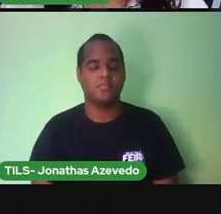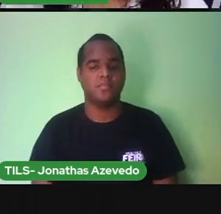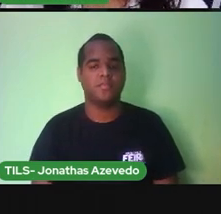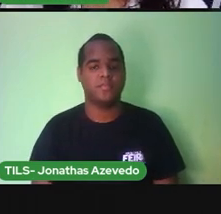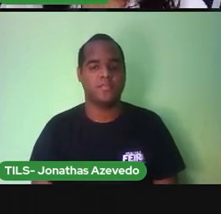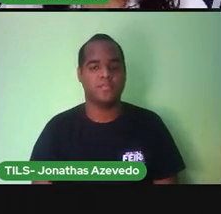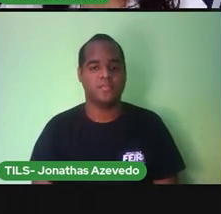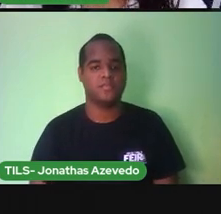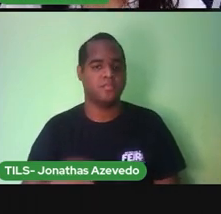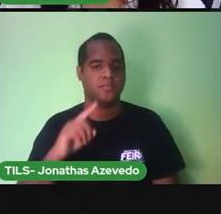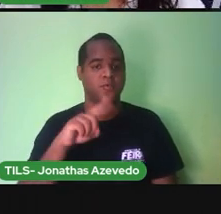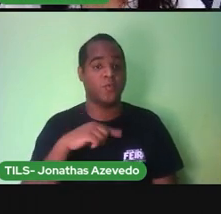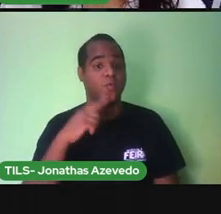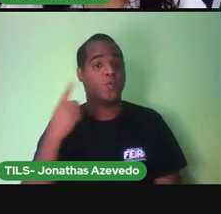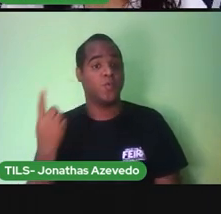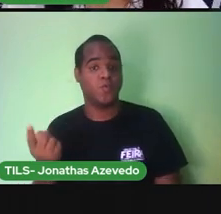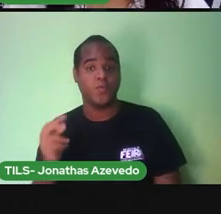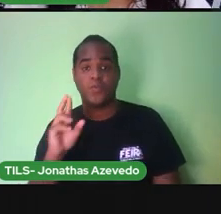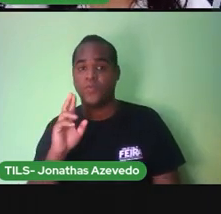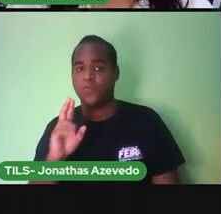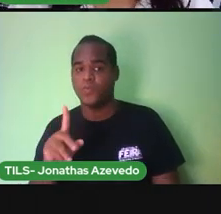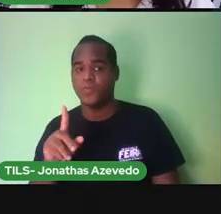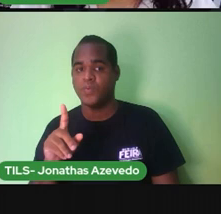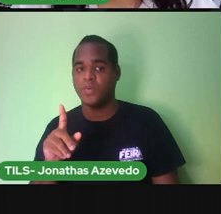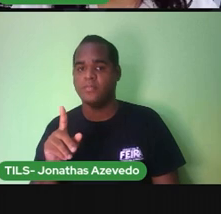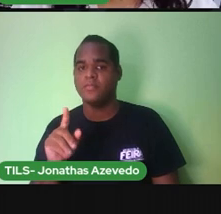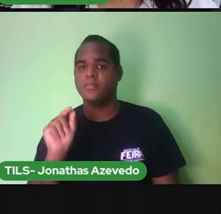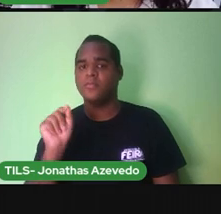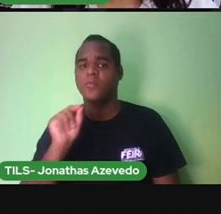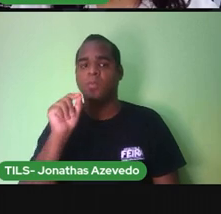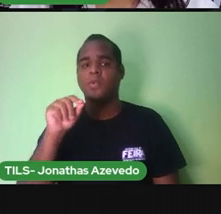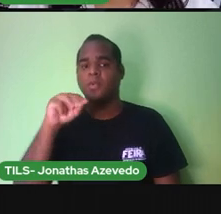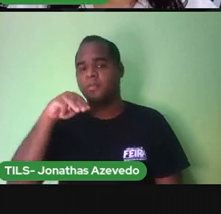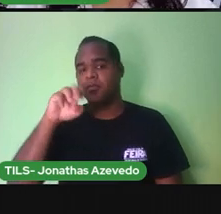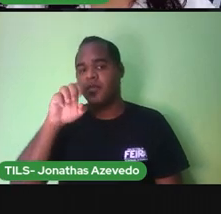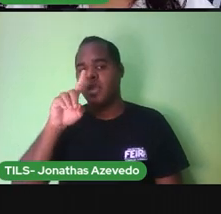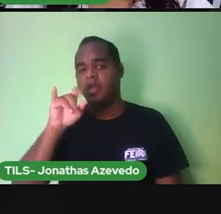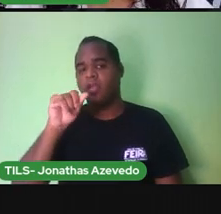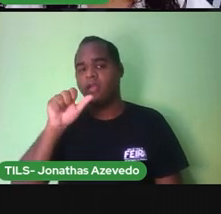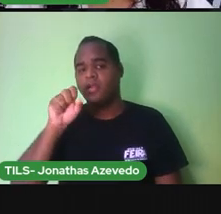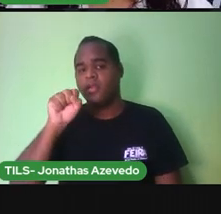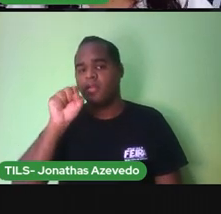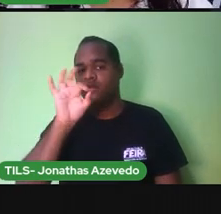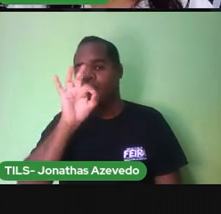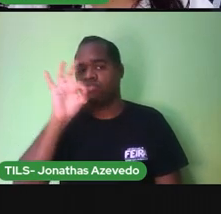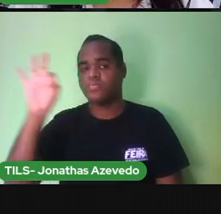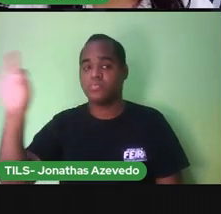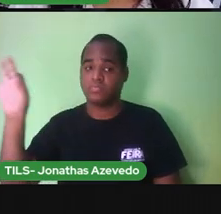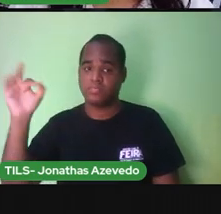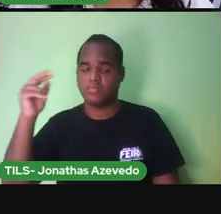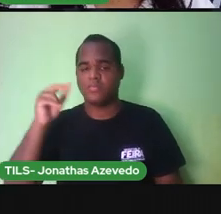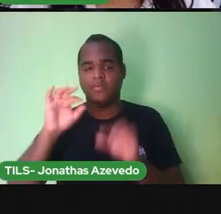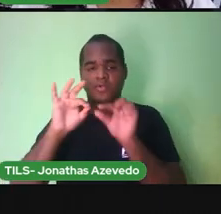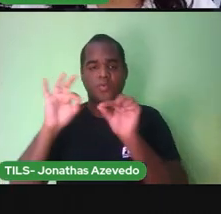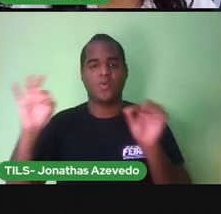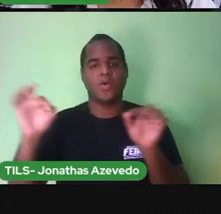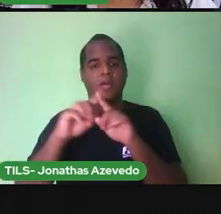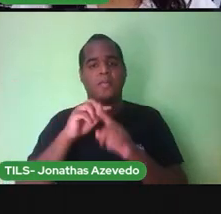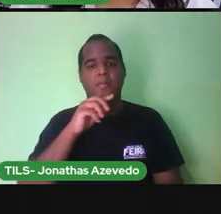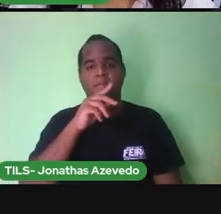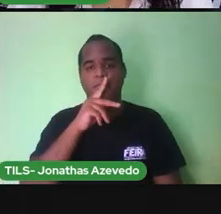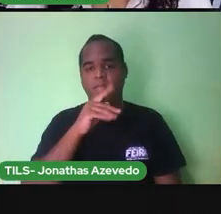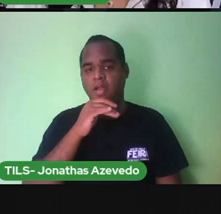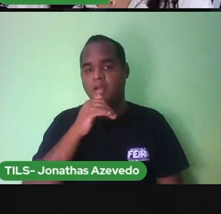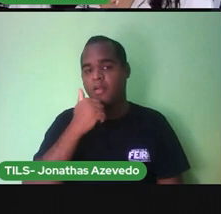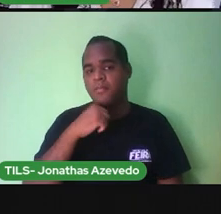Do outro lado Na outra coluna Tem medidas Tem a altura Do pai Da mãe Do